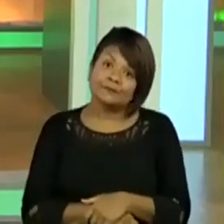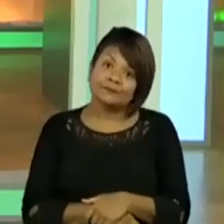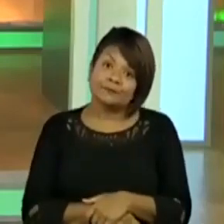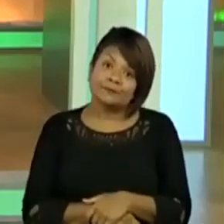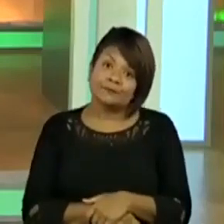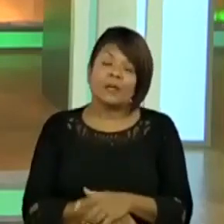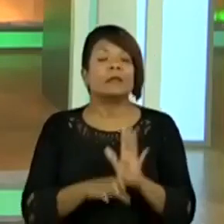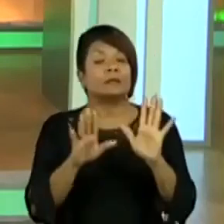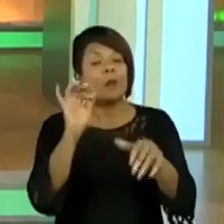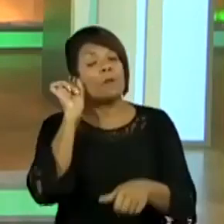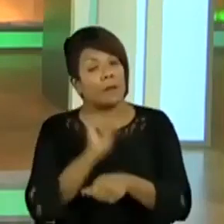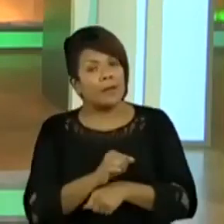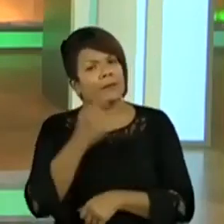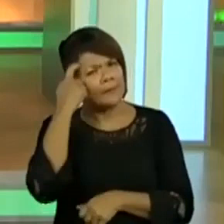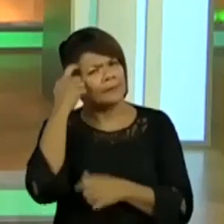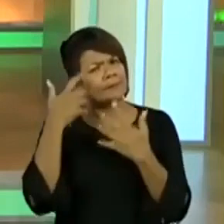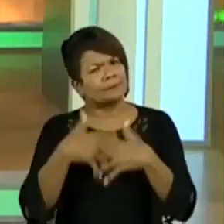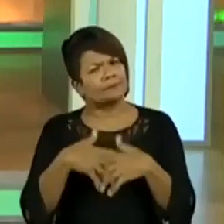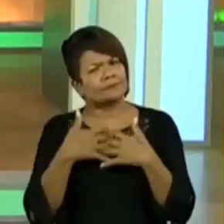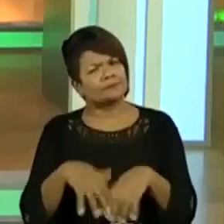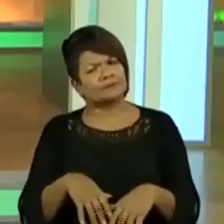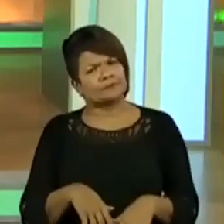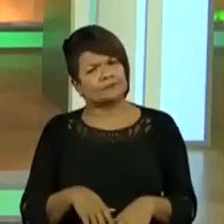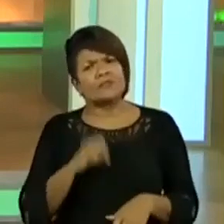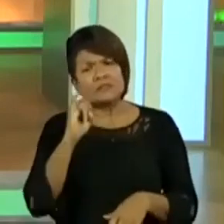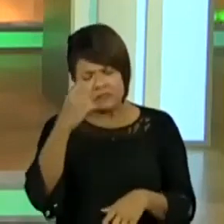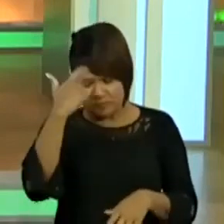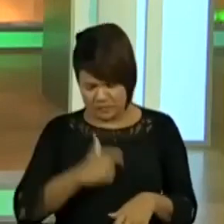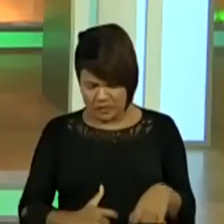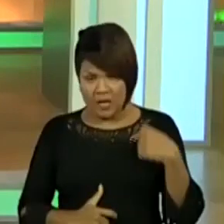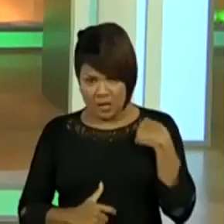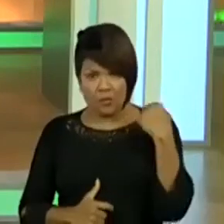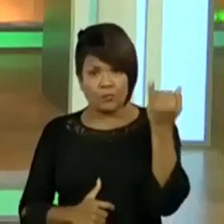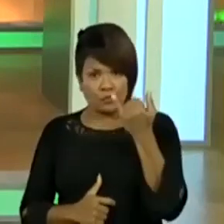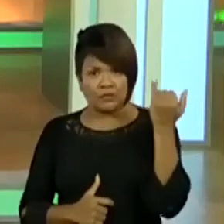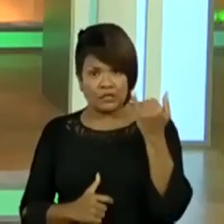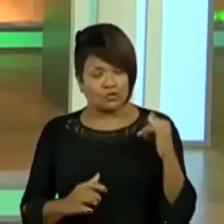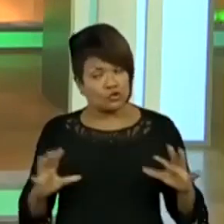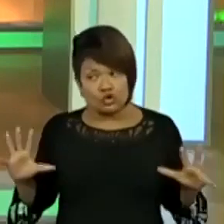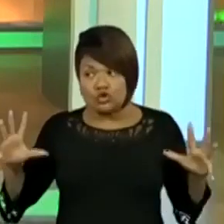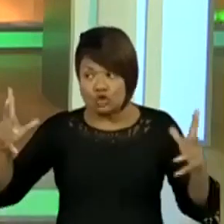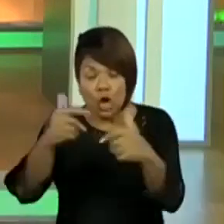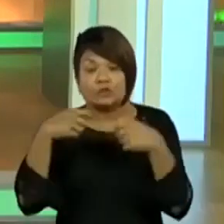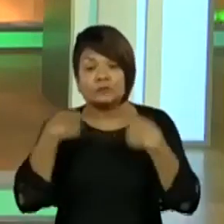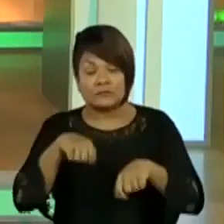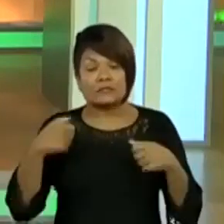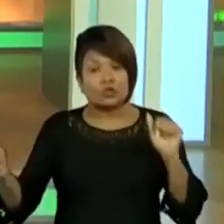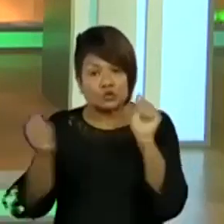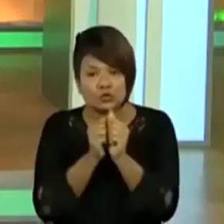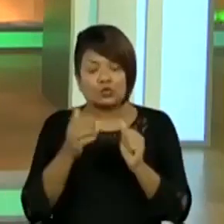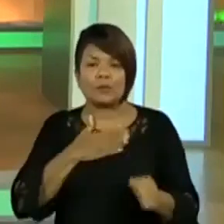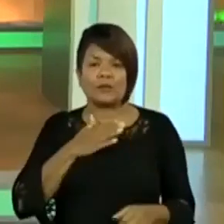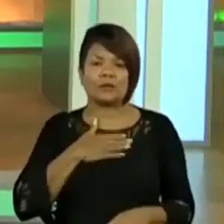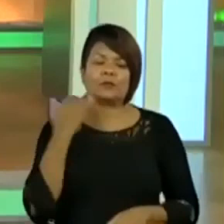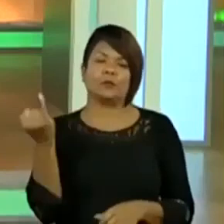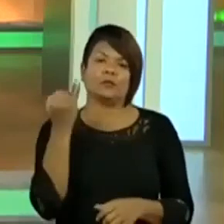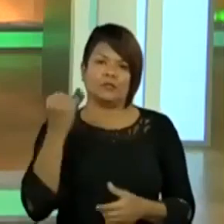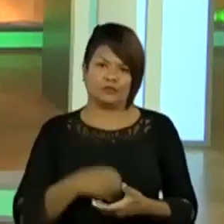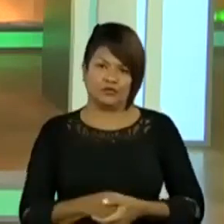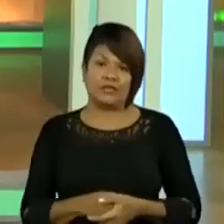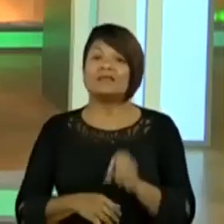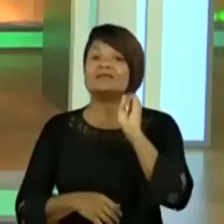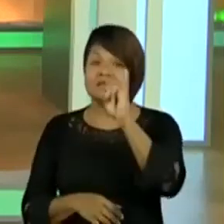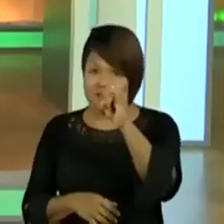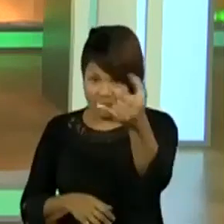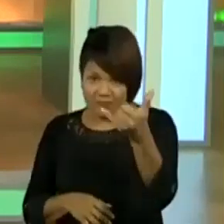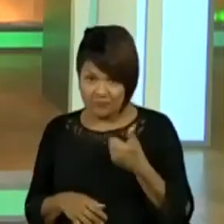Para para pensar um pouquinho que a gente só consegue ser importante se todos forem importantes. Então, se você consegue, de certa maneira,